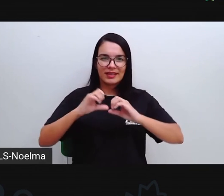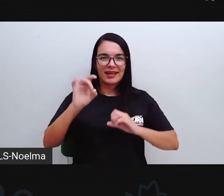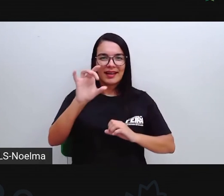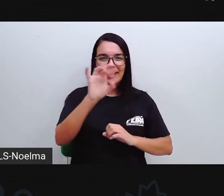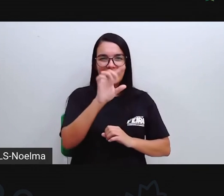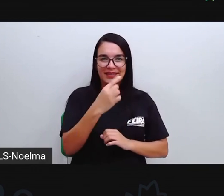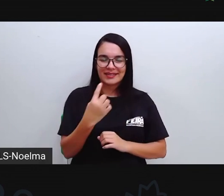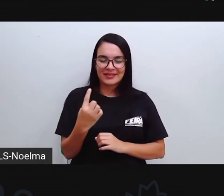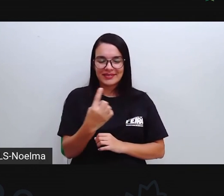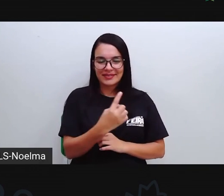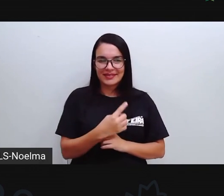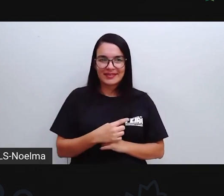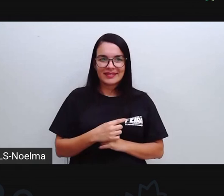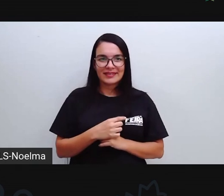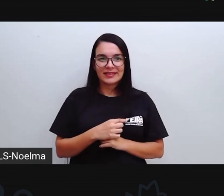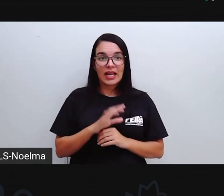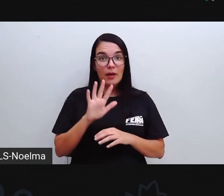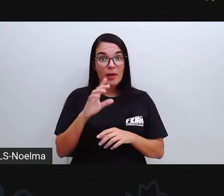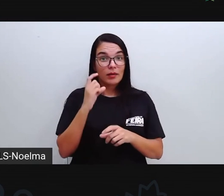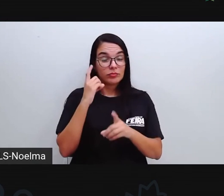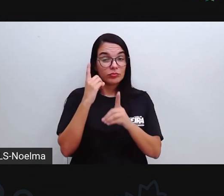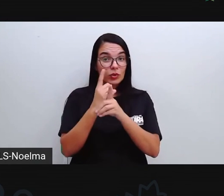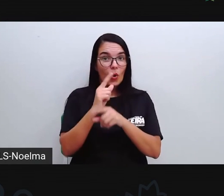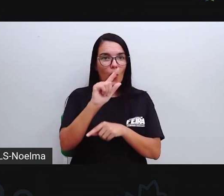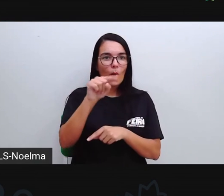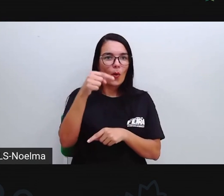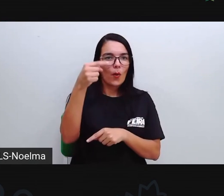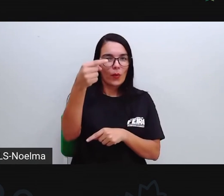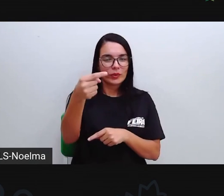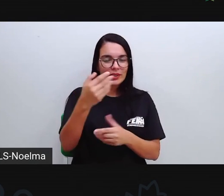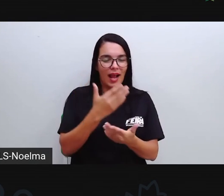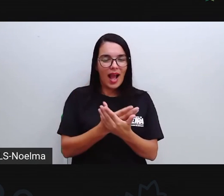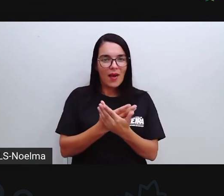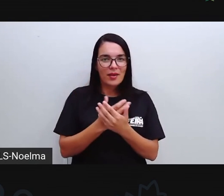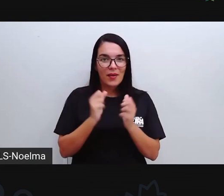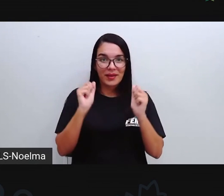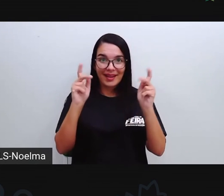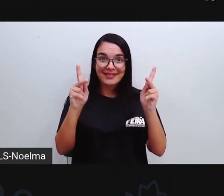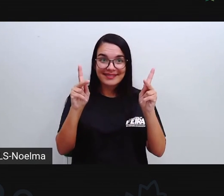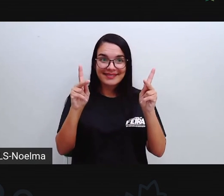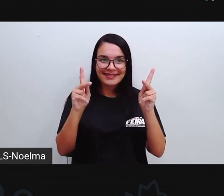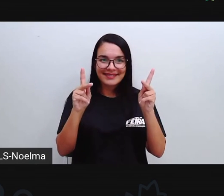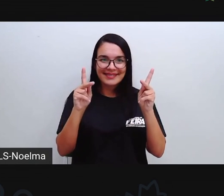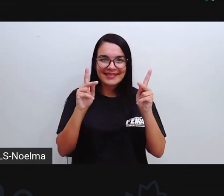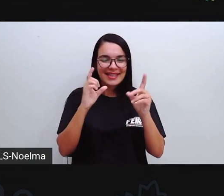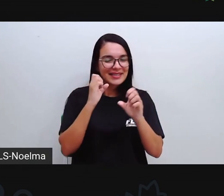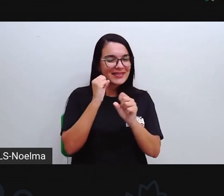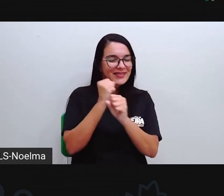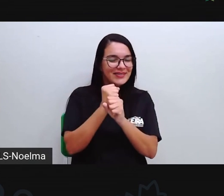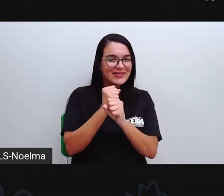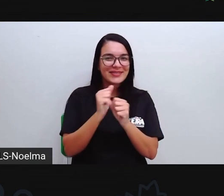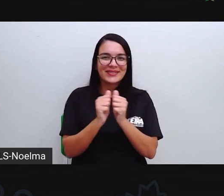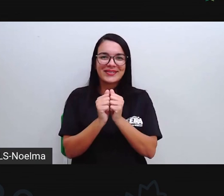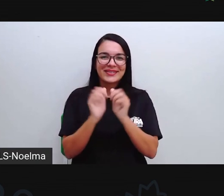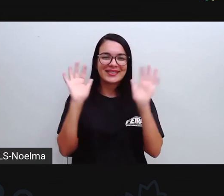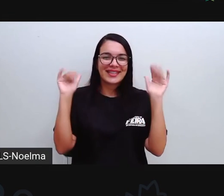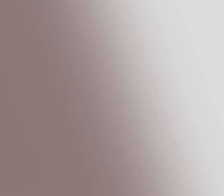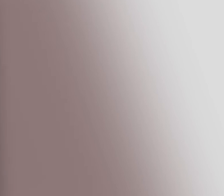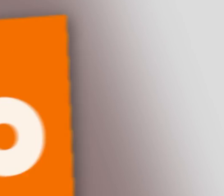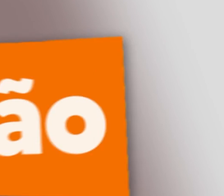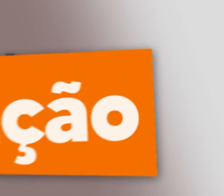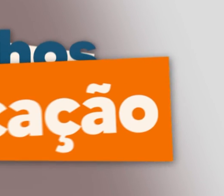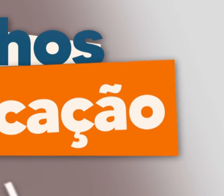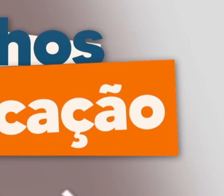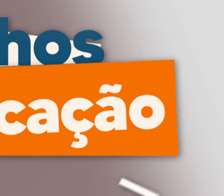cada um de vocês Mas daqui a pouquinho A gente volta Com mais uma aula Certo? E te espero lá Tchau, tchau